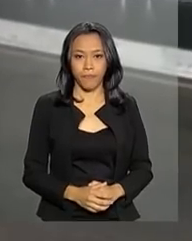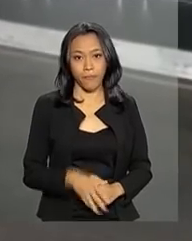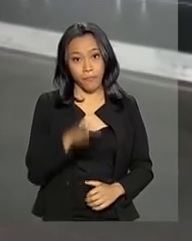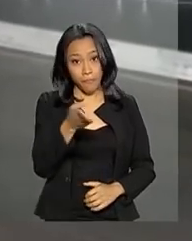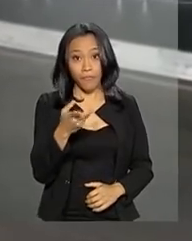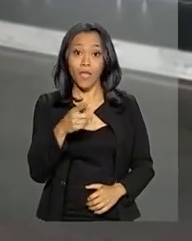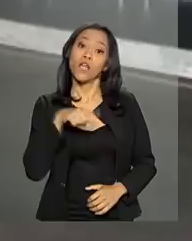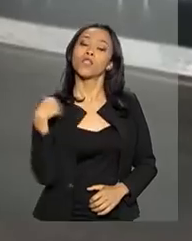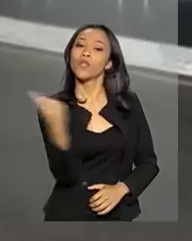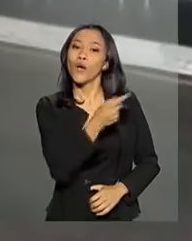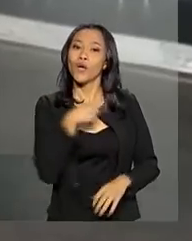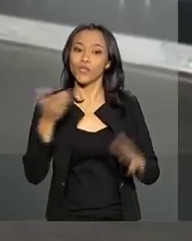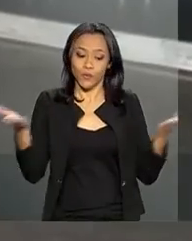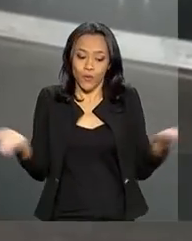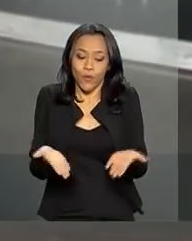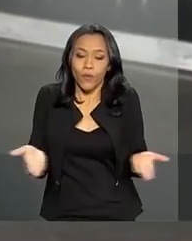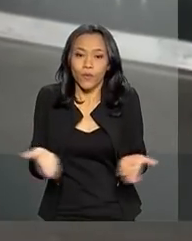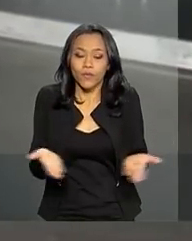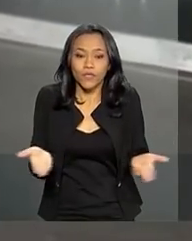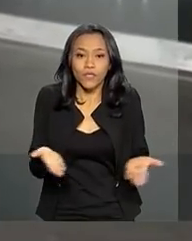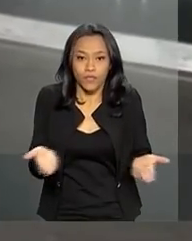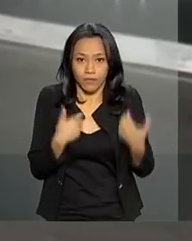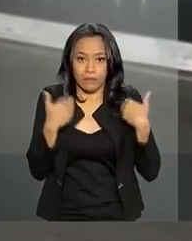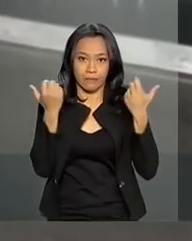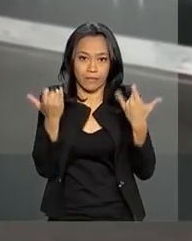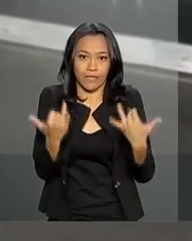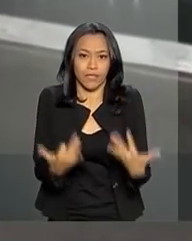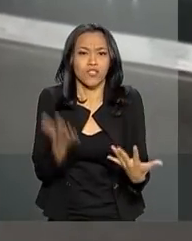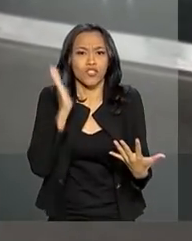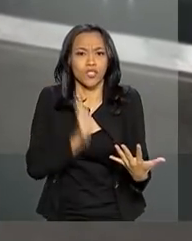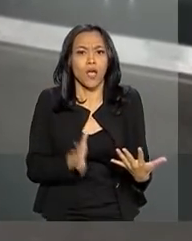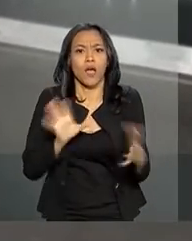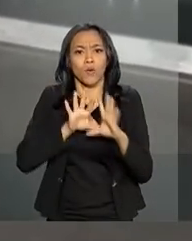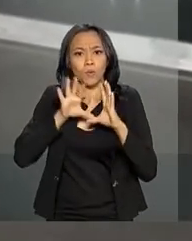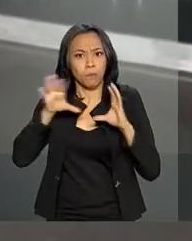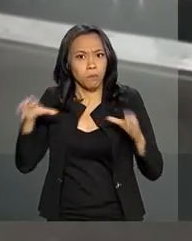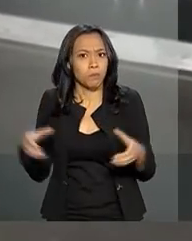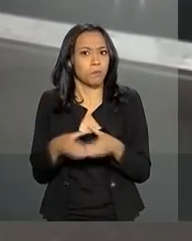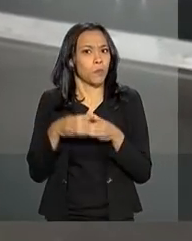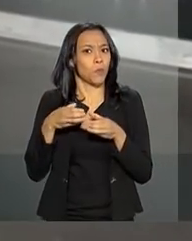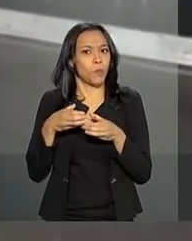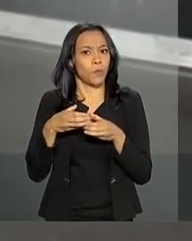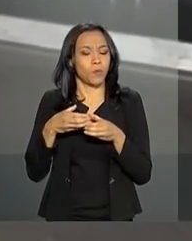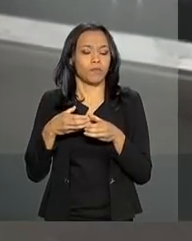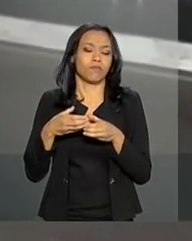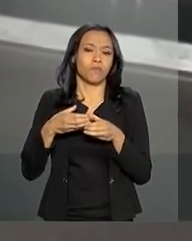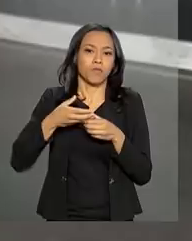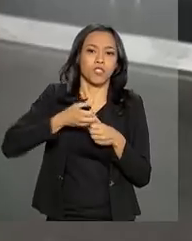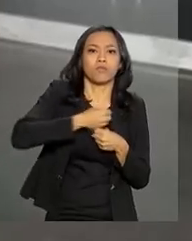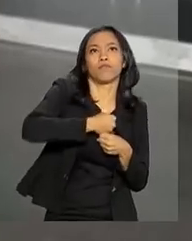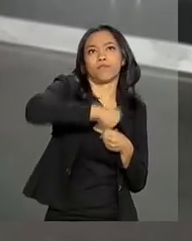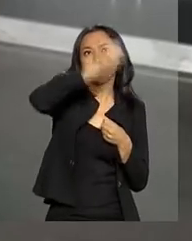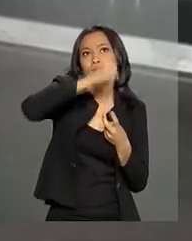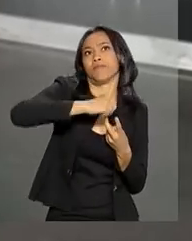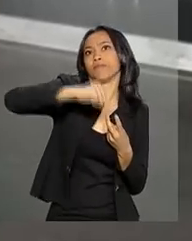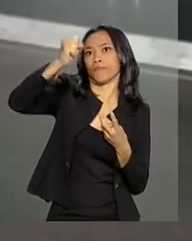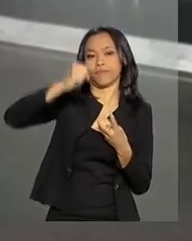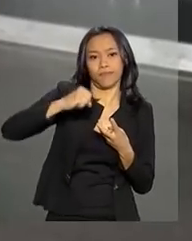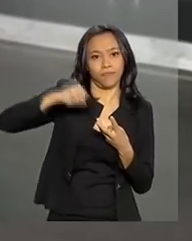Nós realizamos no dia de hoje uma modalidade de interiorização pioneira, onde nós conseguimos